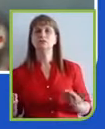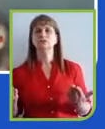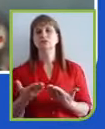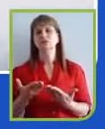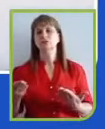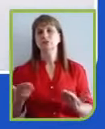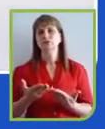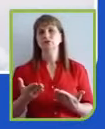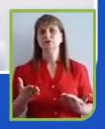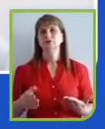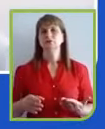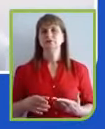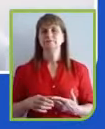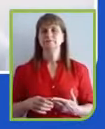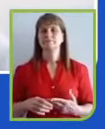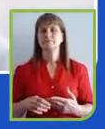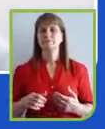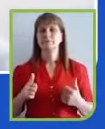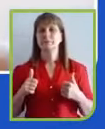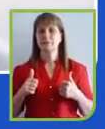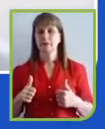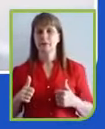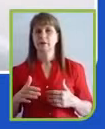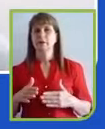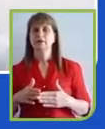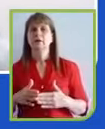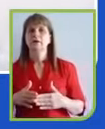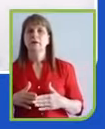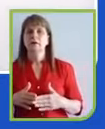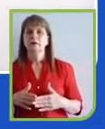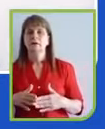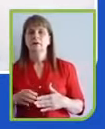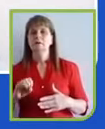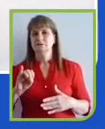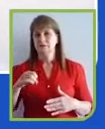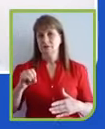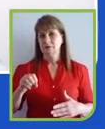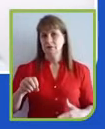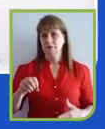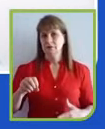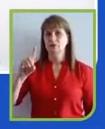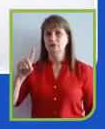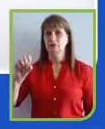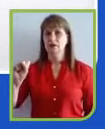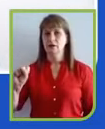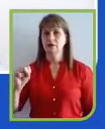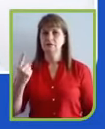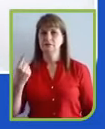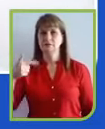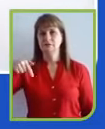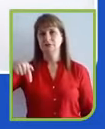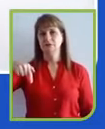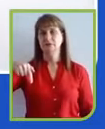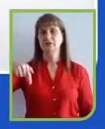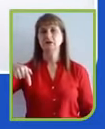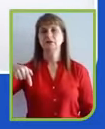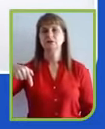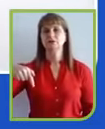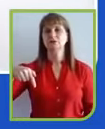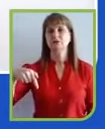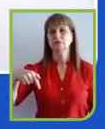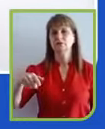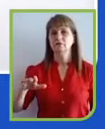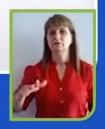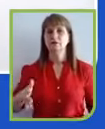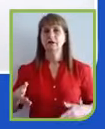Bom, sem dúvida nenhuma, o ODS 17 acho que foi o ODS que se mostrou mais impulsionado